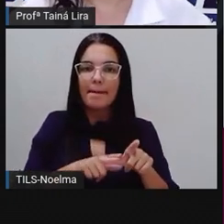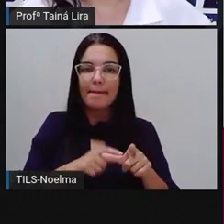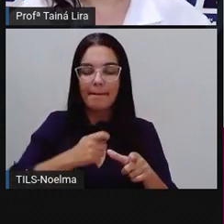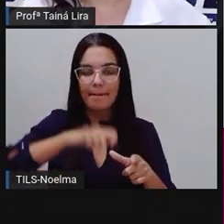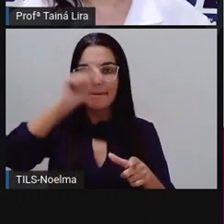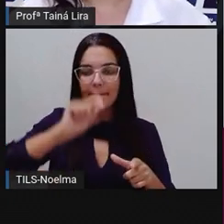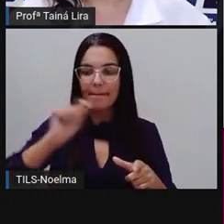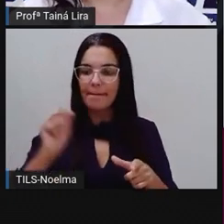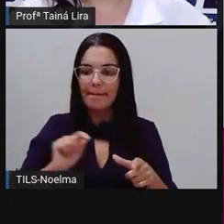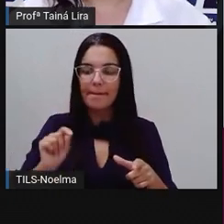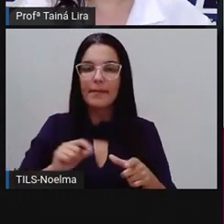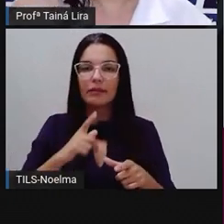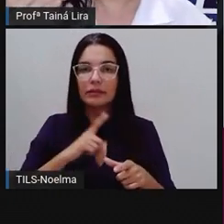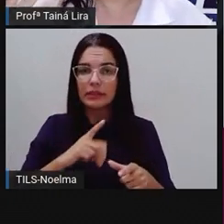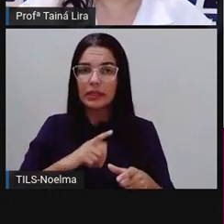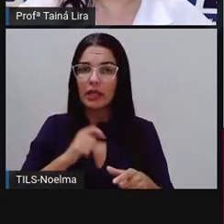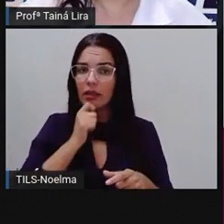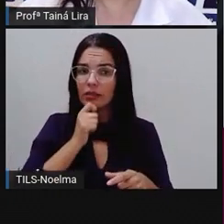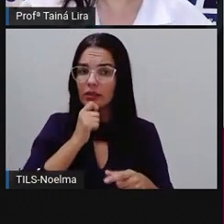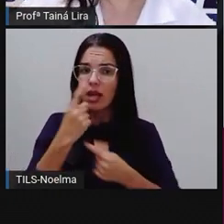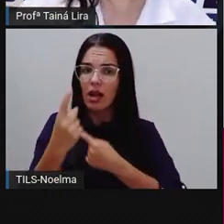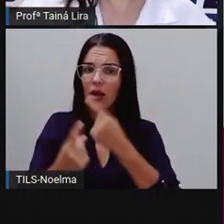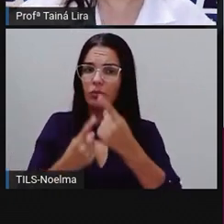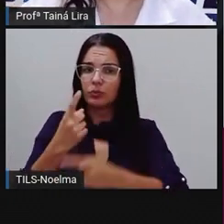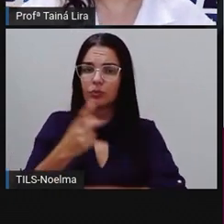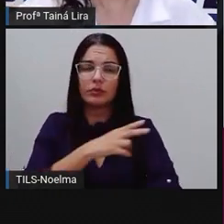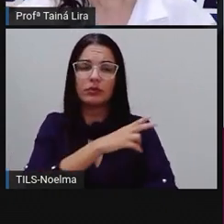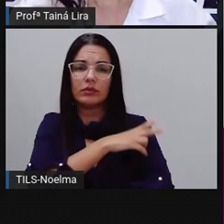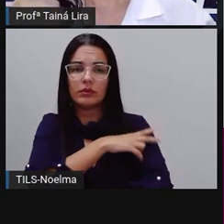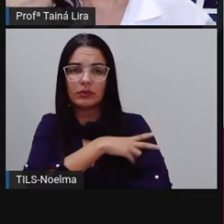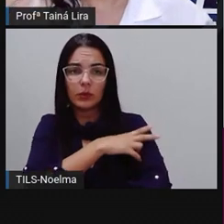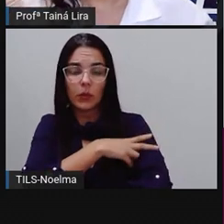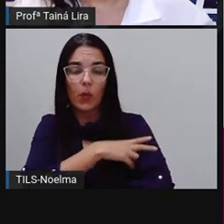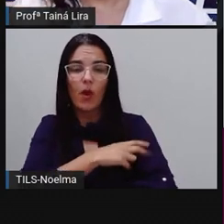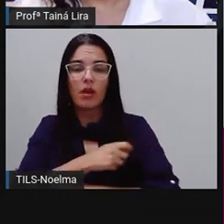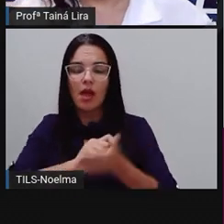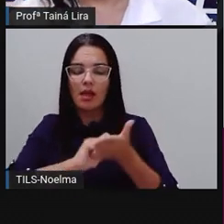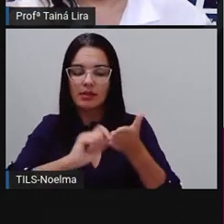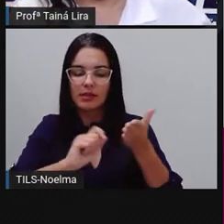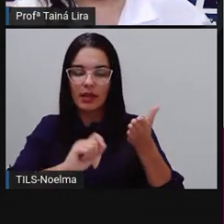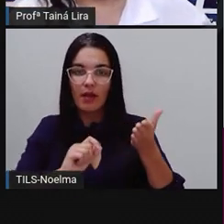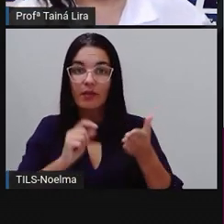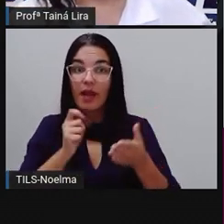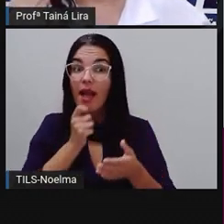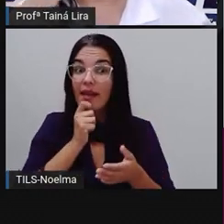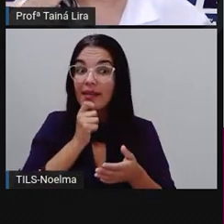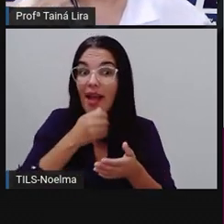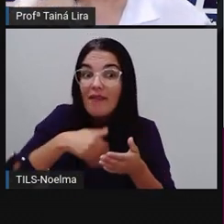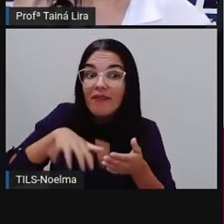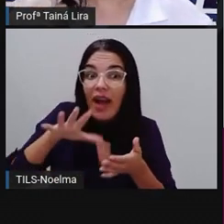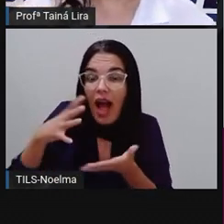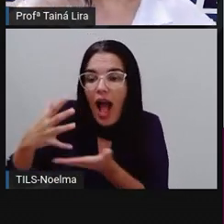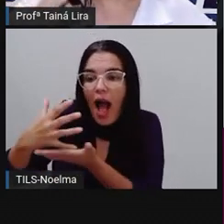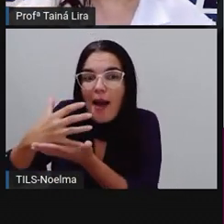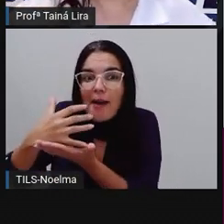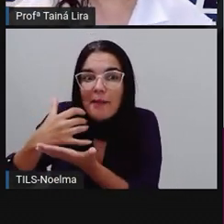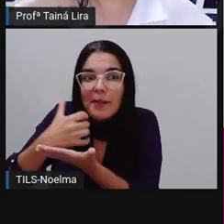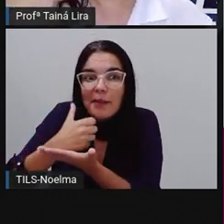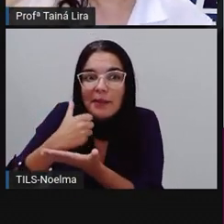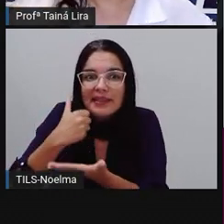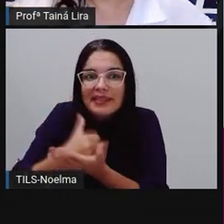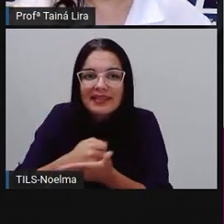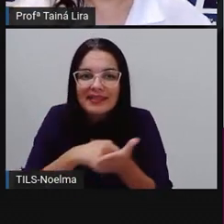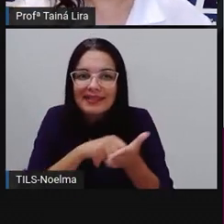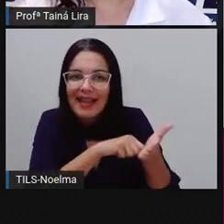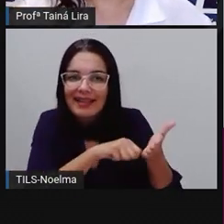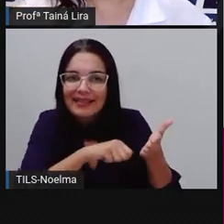ainda, né, tem alguns alunos que ainda escrevem com letra bastão, porque estão se apropriando da escrita. Mas quando a gente já